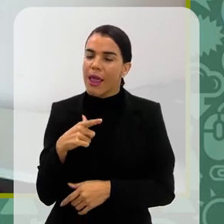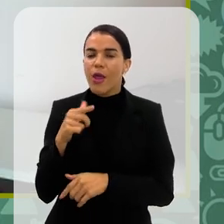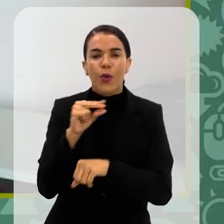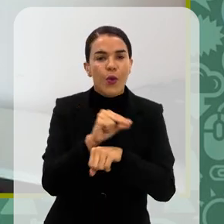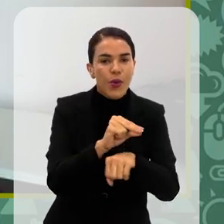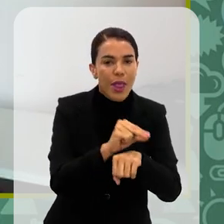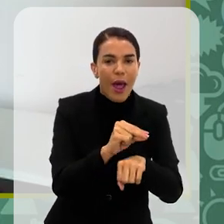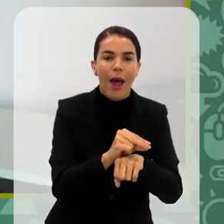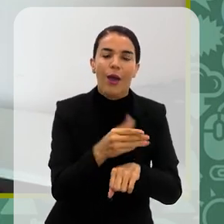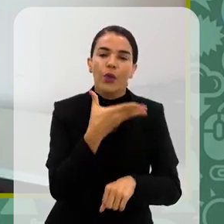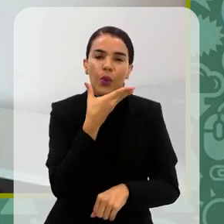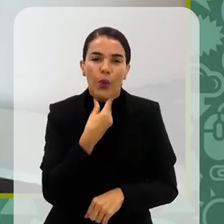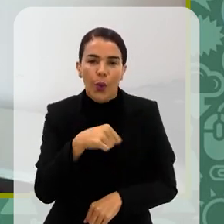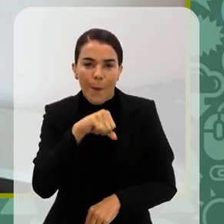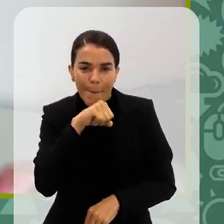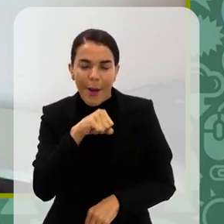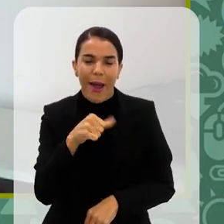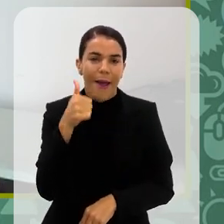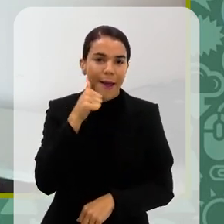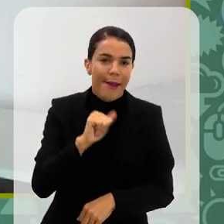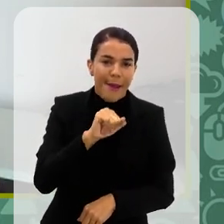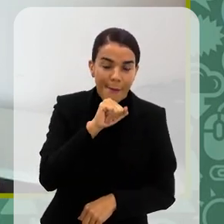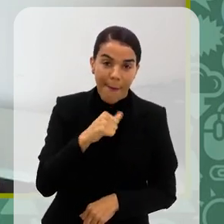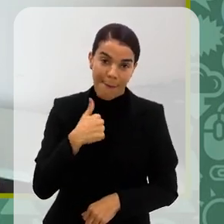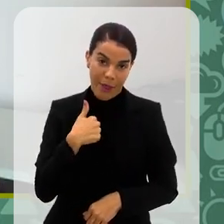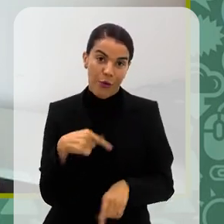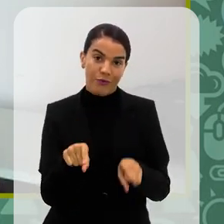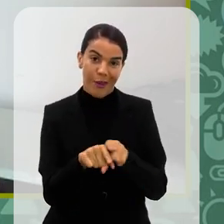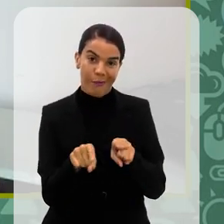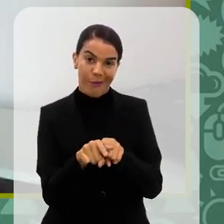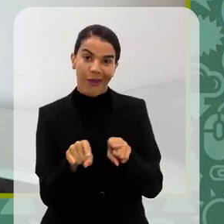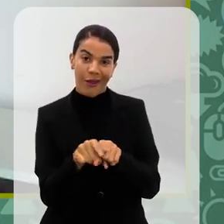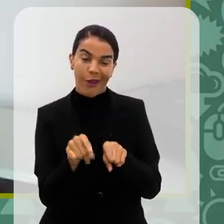cuidado às vezes com os pais, como é o meu caso, por exemplo,